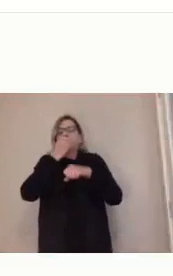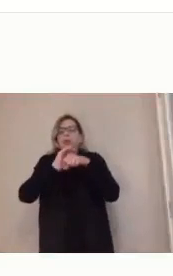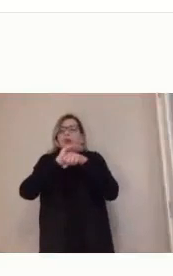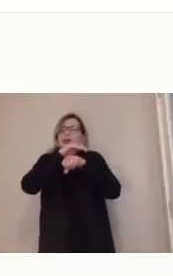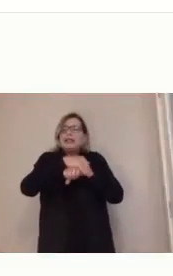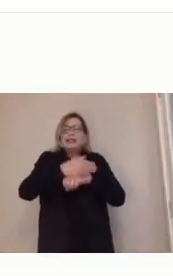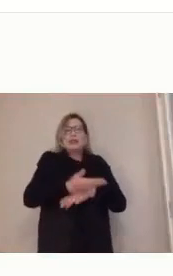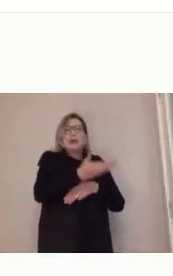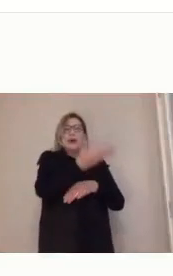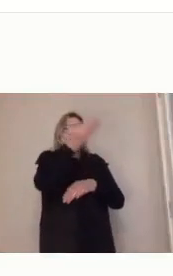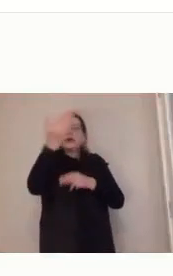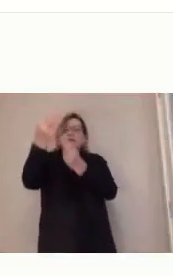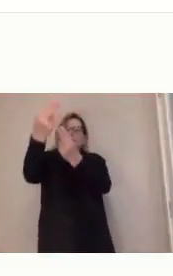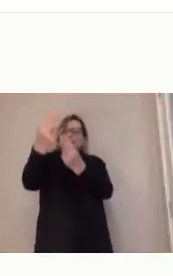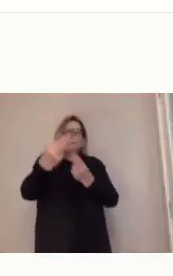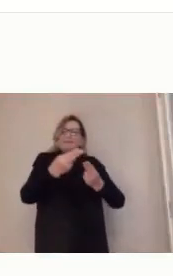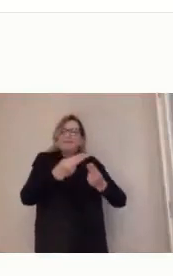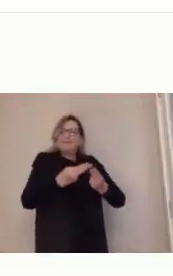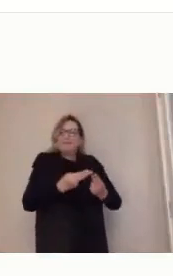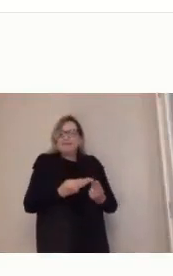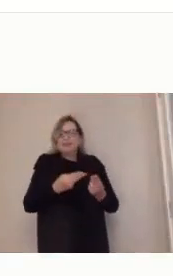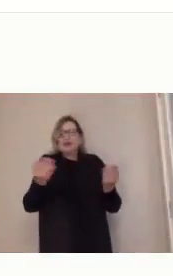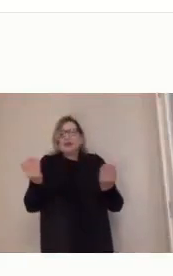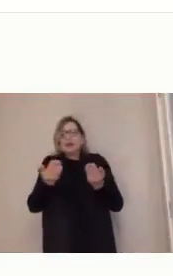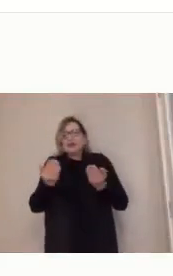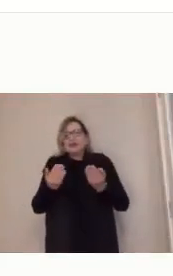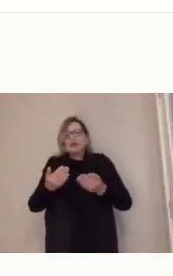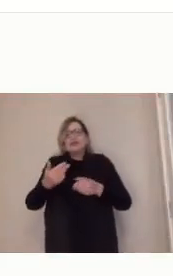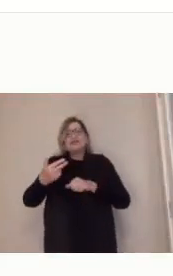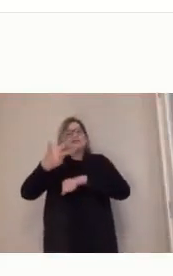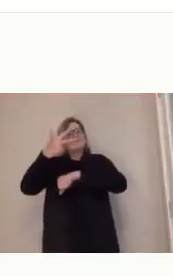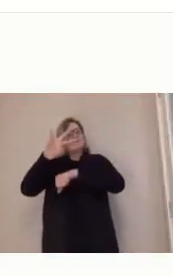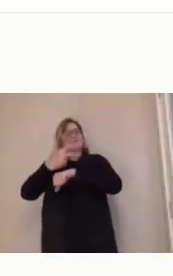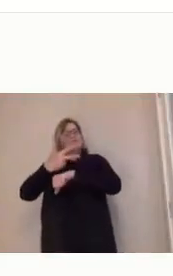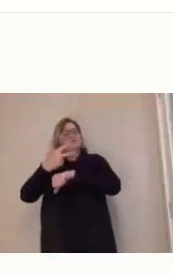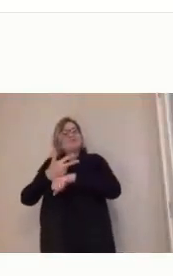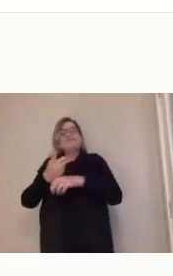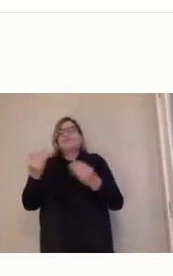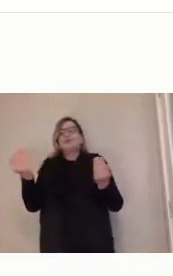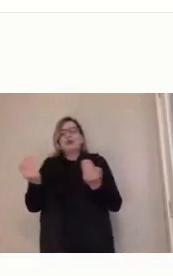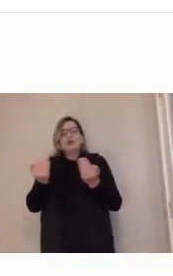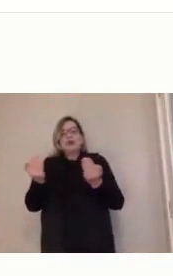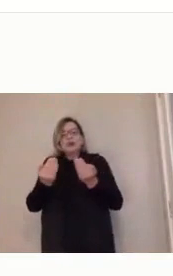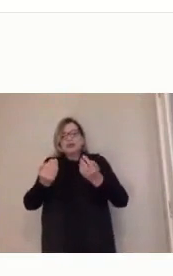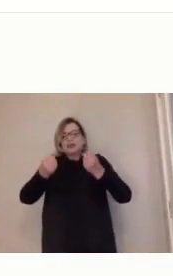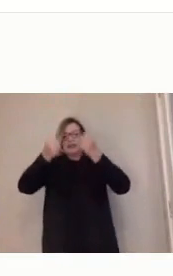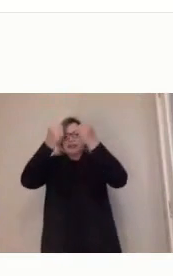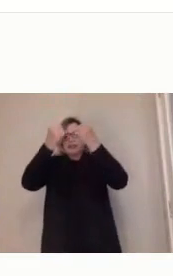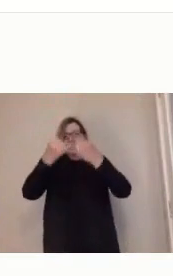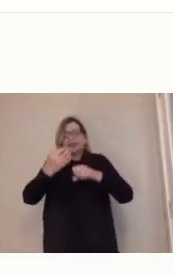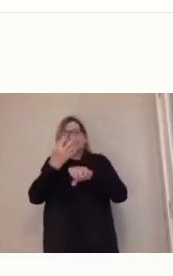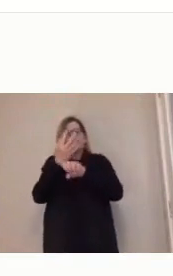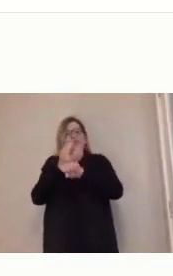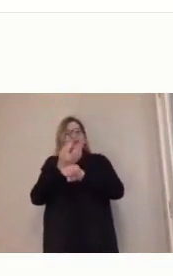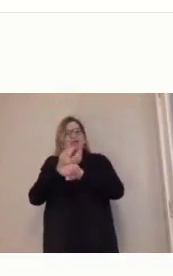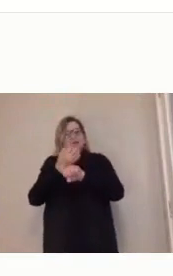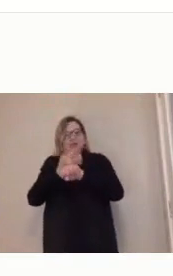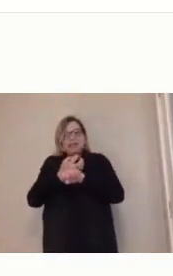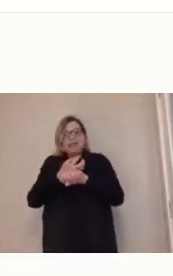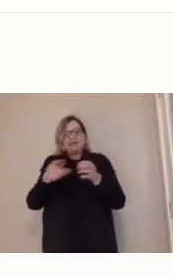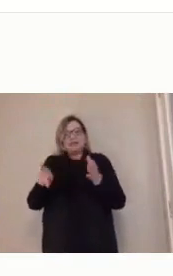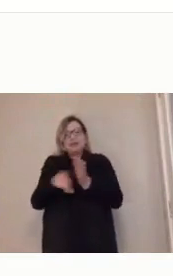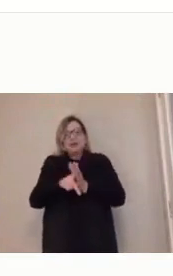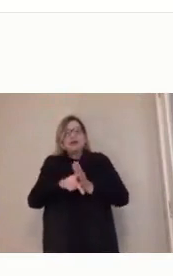Muito bem-vindos nessa nossa live que vamos trabalhar hoje na disciplina Princípios e Práticas da Educação à